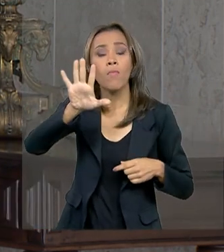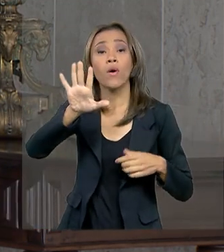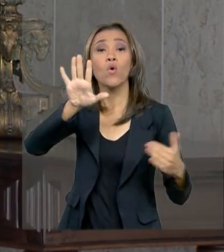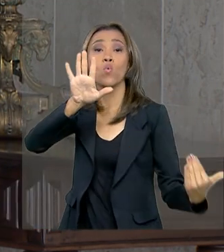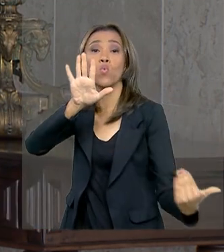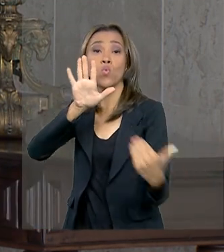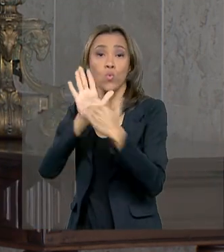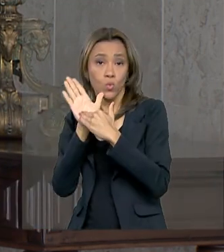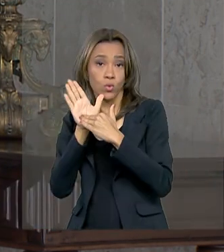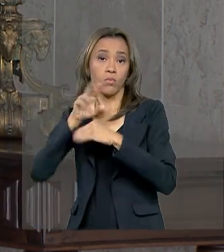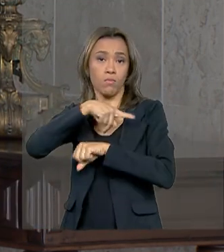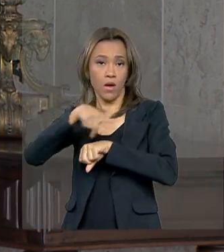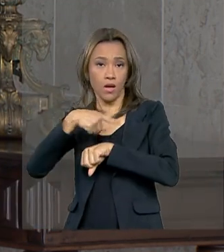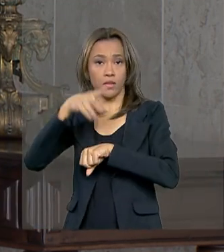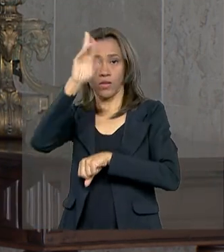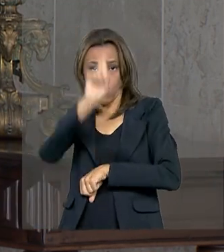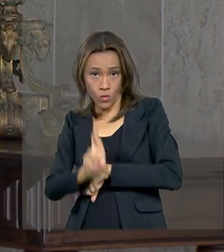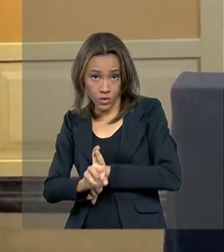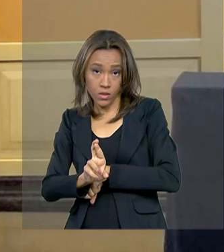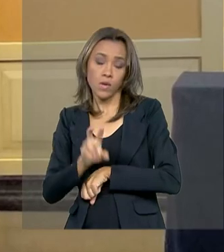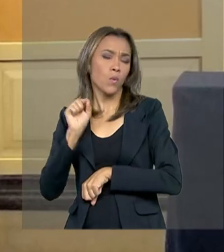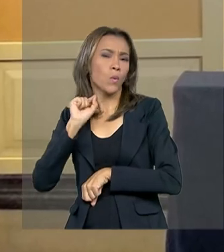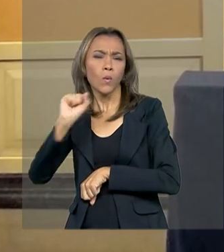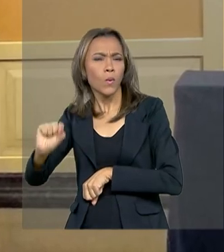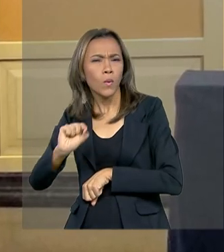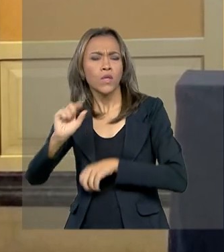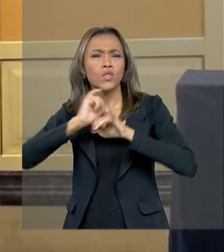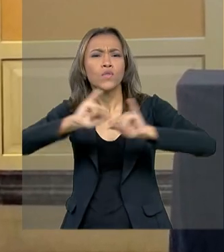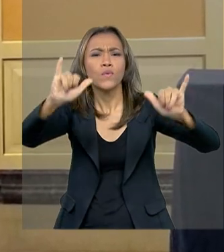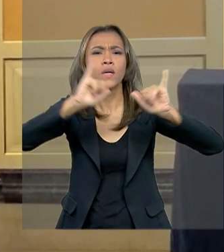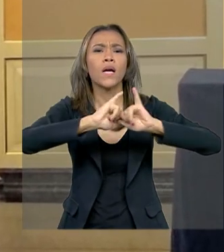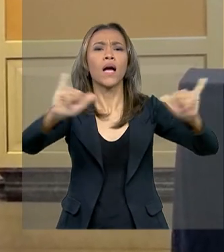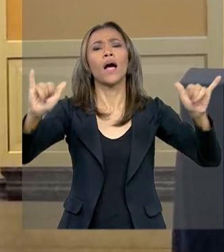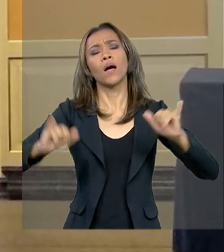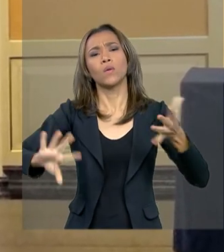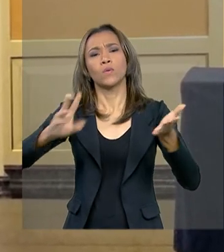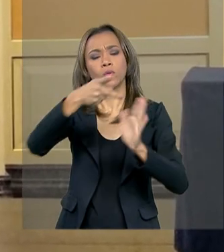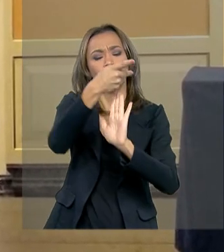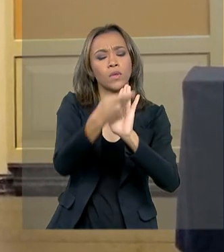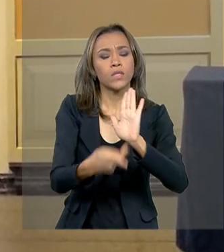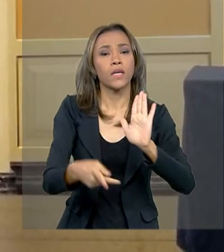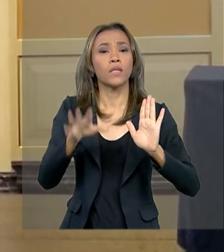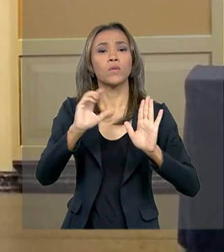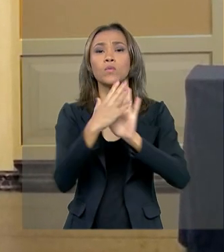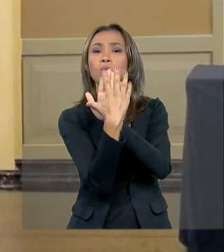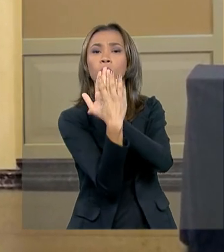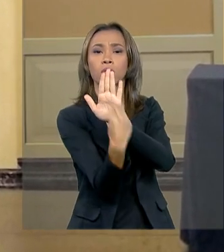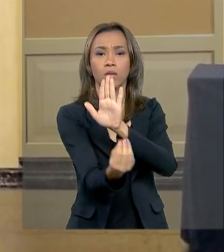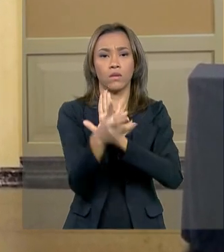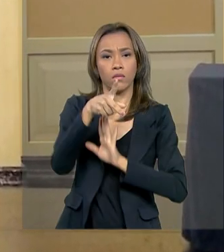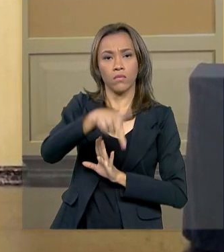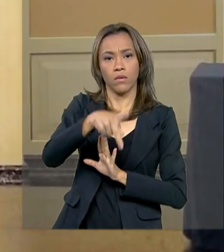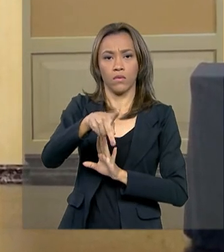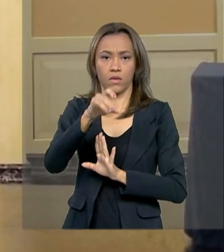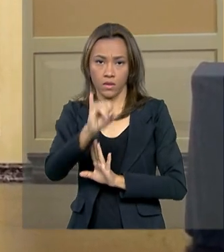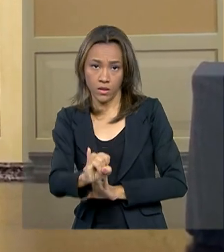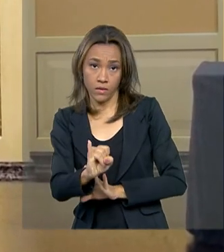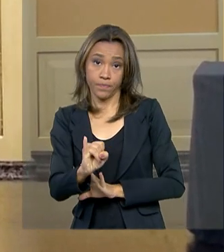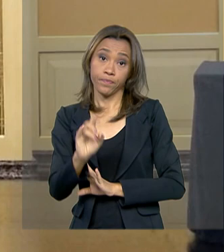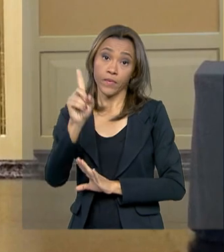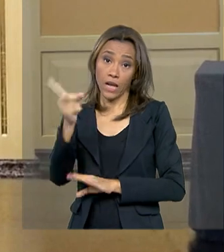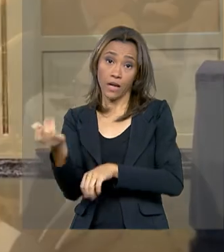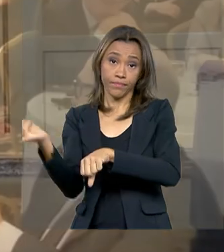desse tour que foi pensado para divulgar os projetos do Programa de Parceria Público-Privada, o PPI. Em Moscou, Onyx